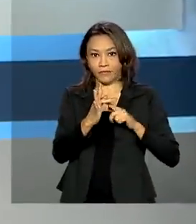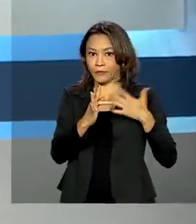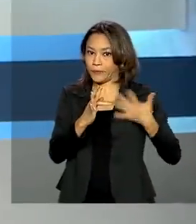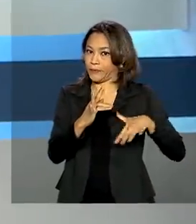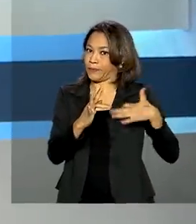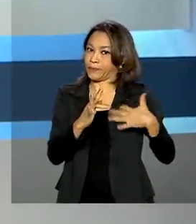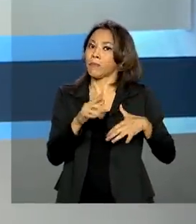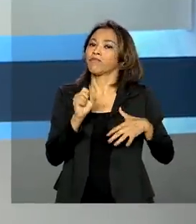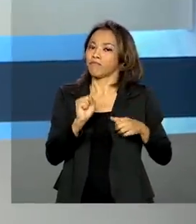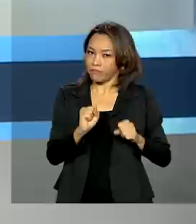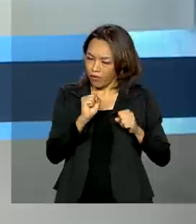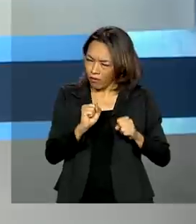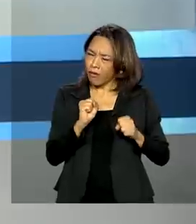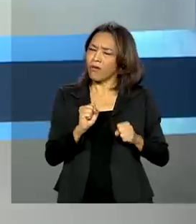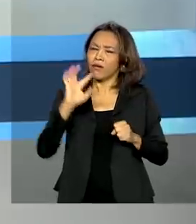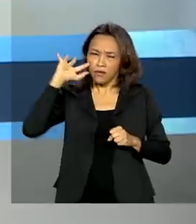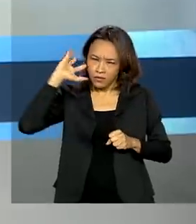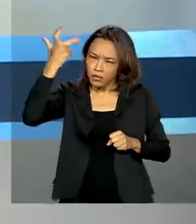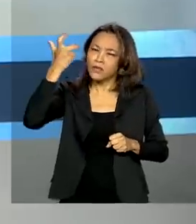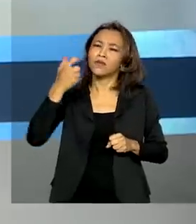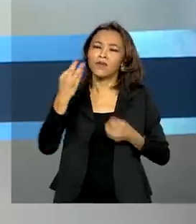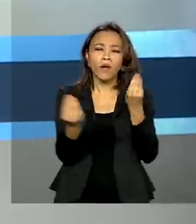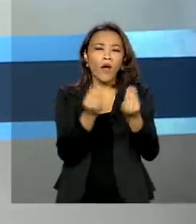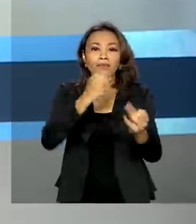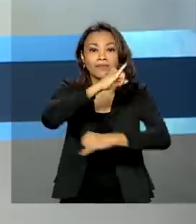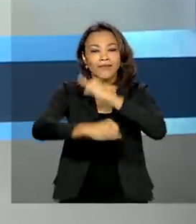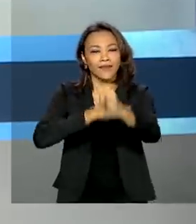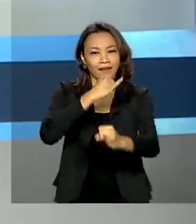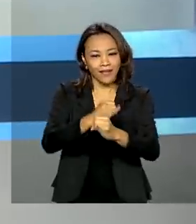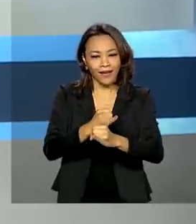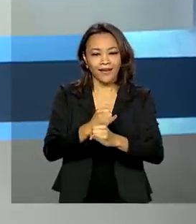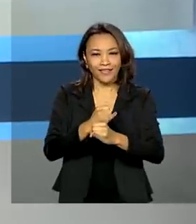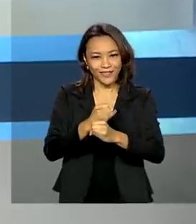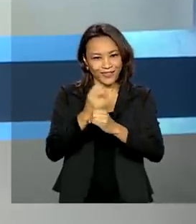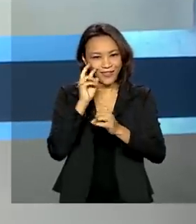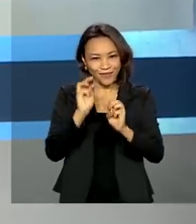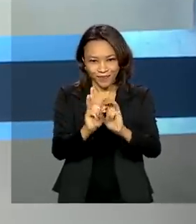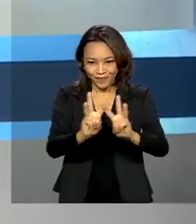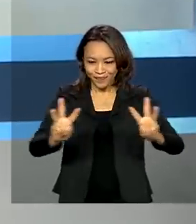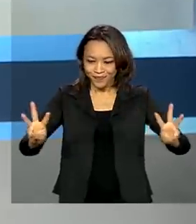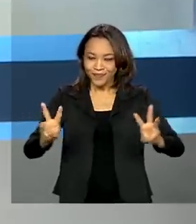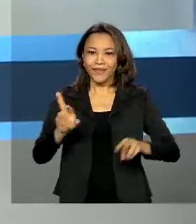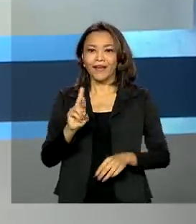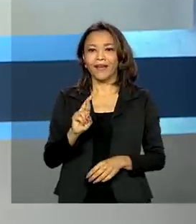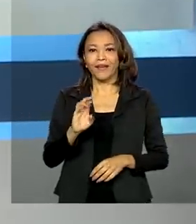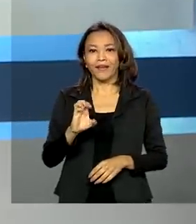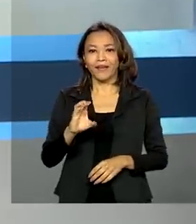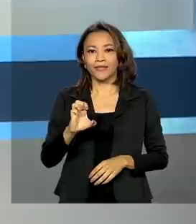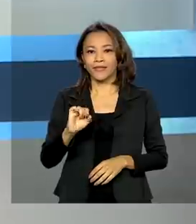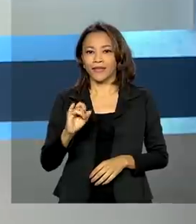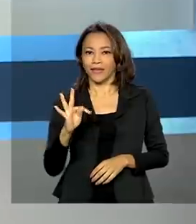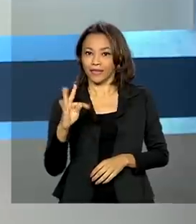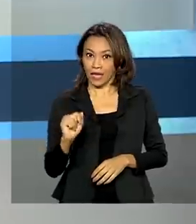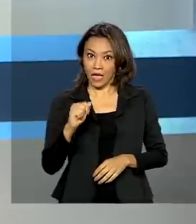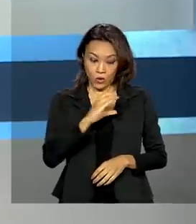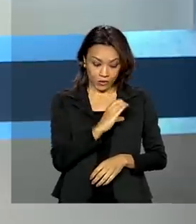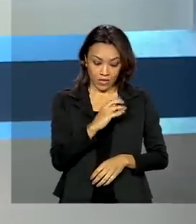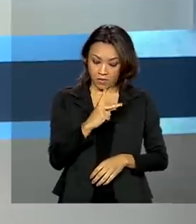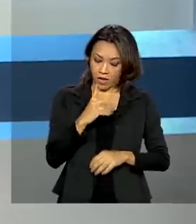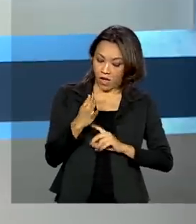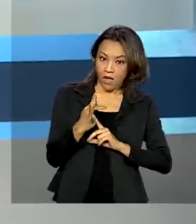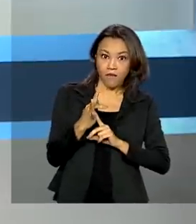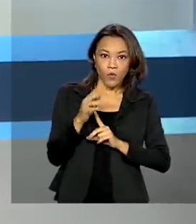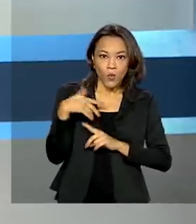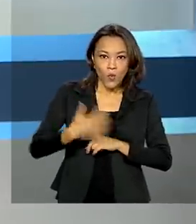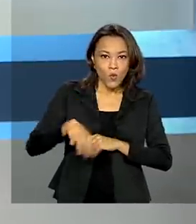pessoa física pode fazer a regularização pela internet nos canais virtuais da Receita Federal. O CPF é um documento que